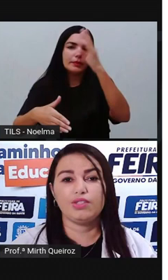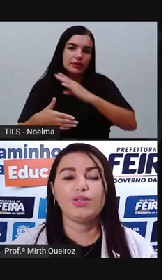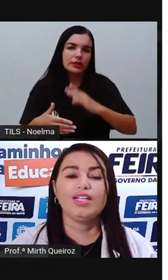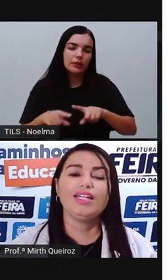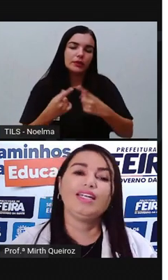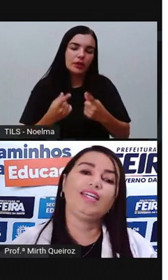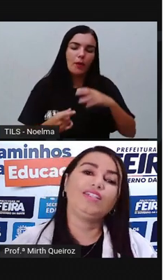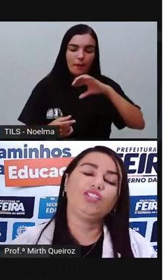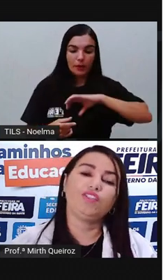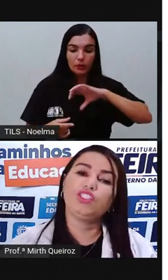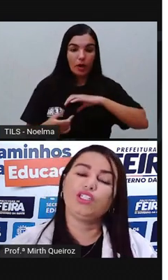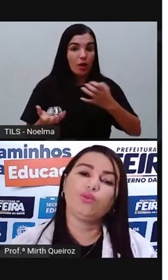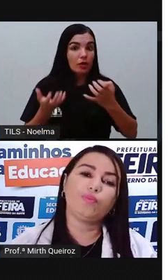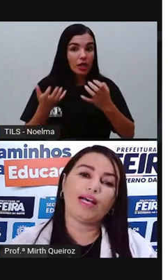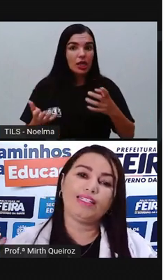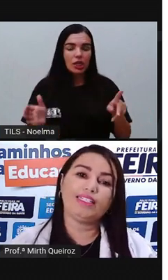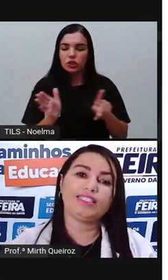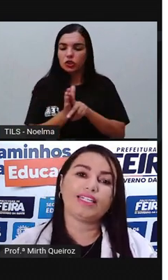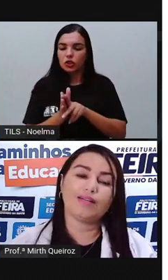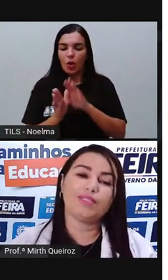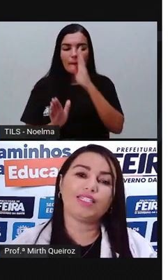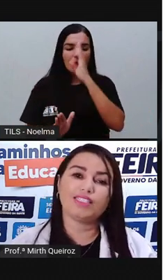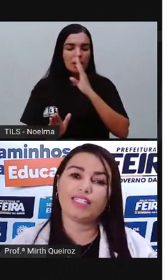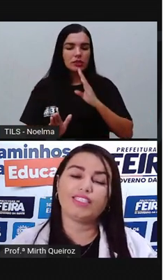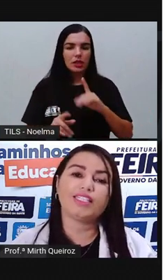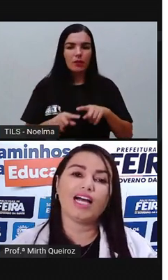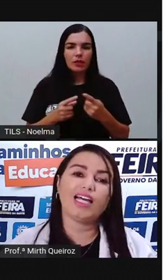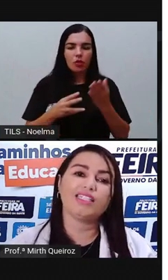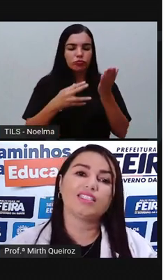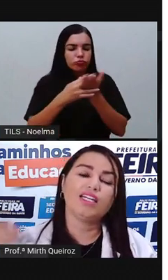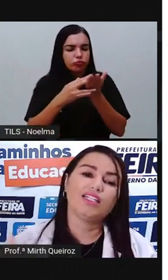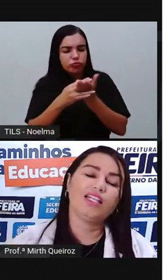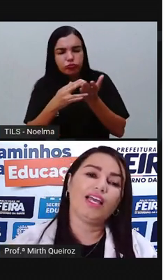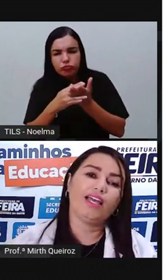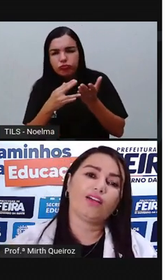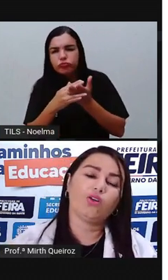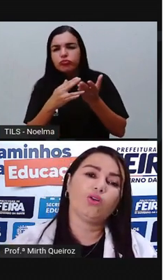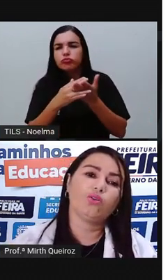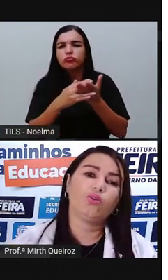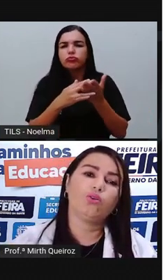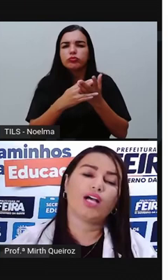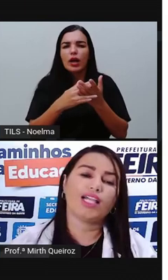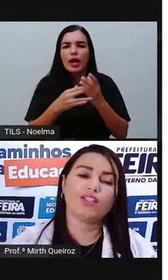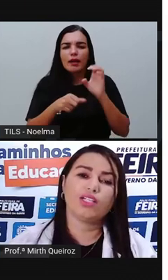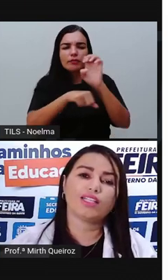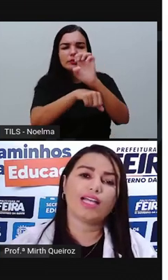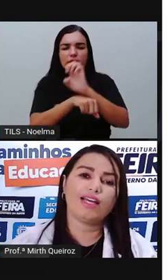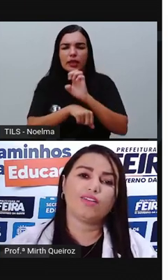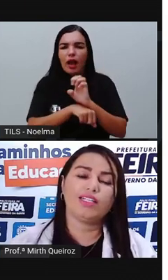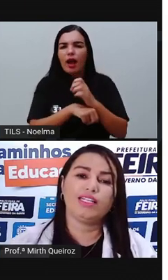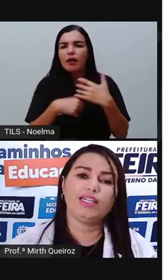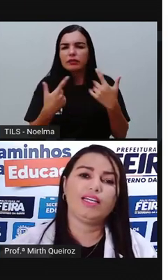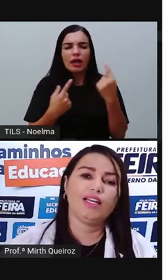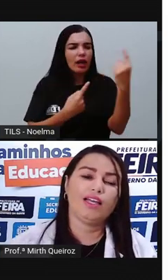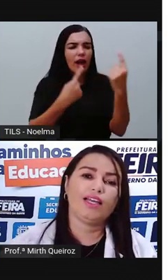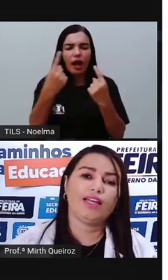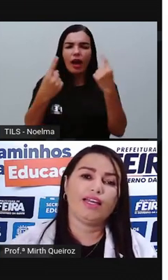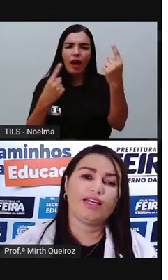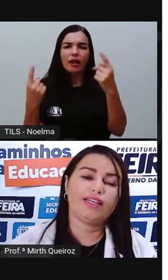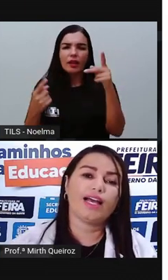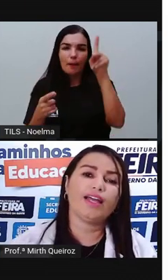Brasil, e dividiu o país em capitanias hereditárias, colocou cada donatário ali